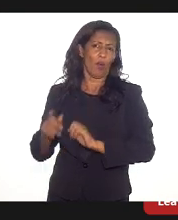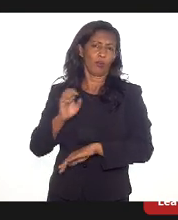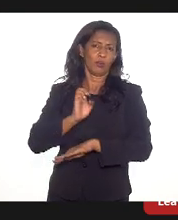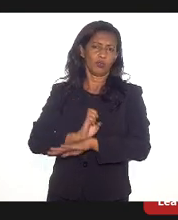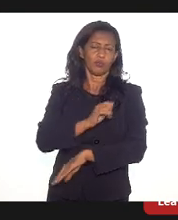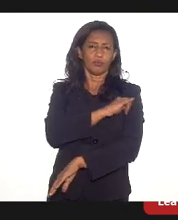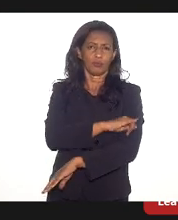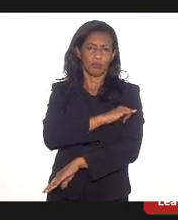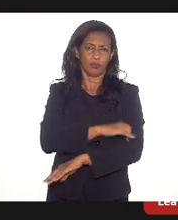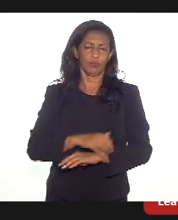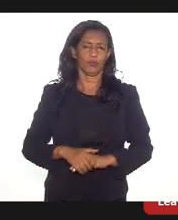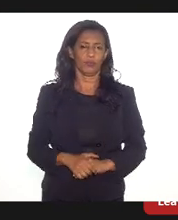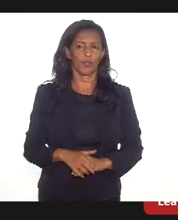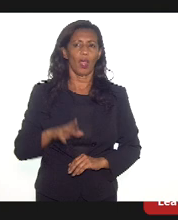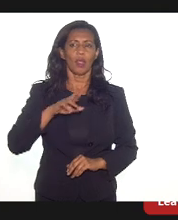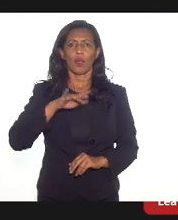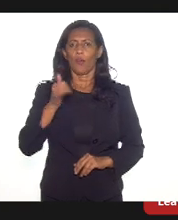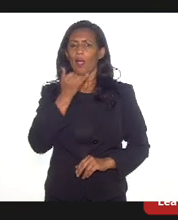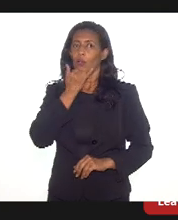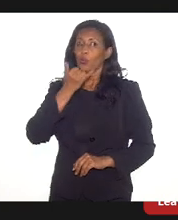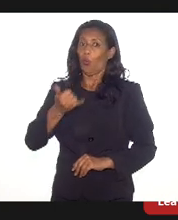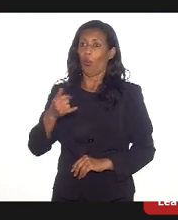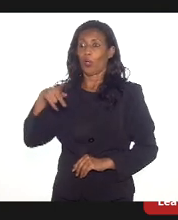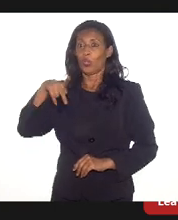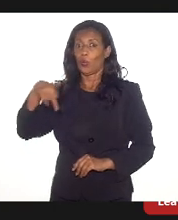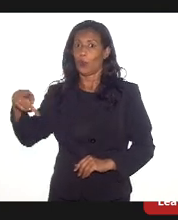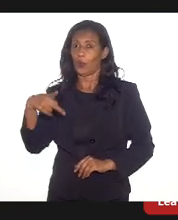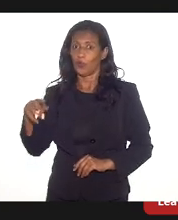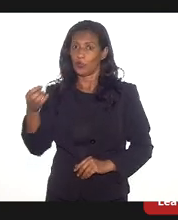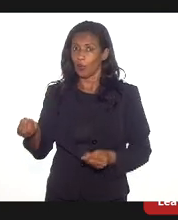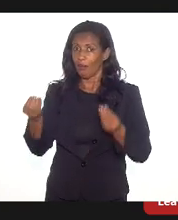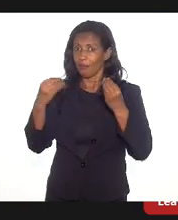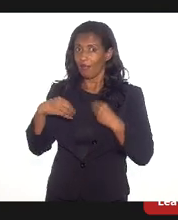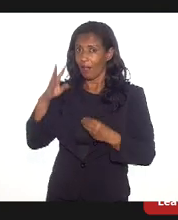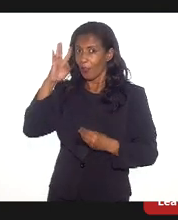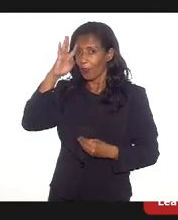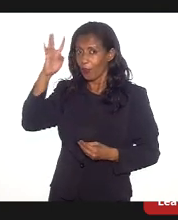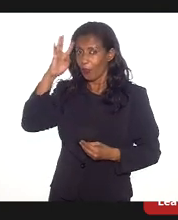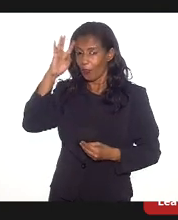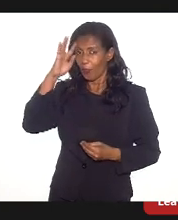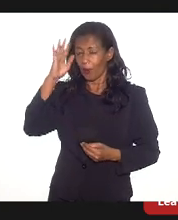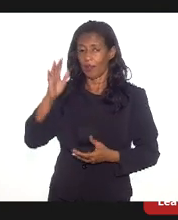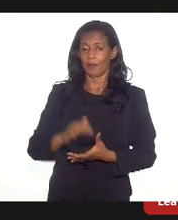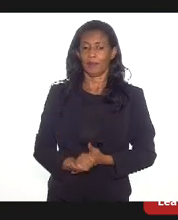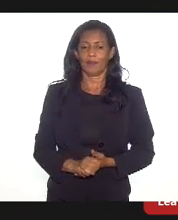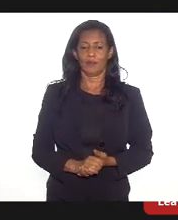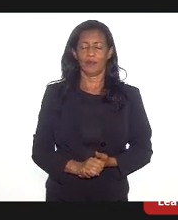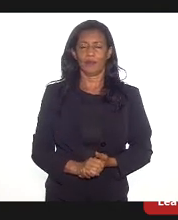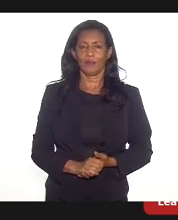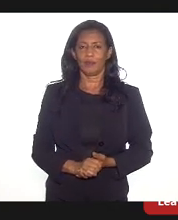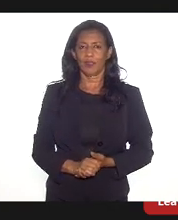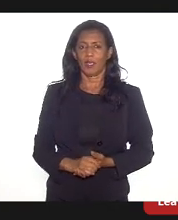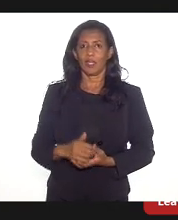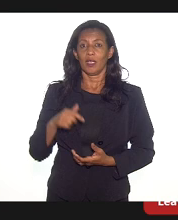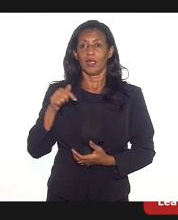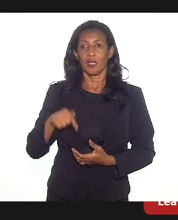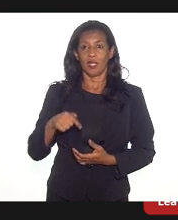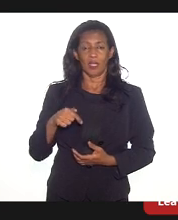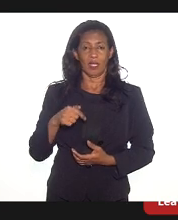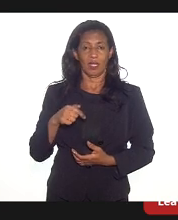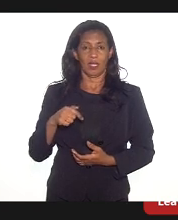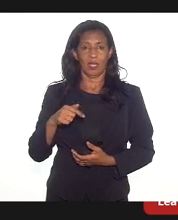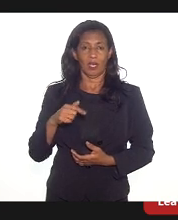é à toa que o Mauro Osório traz a reflexão de que as compras da saúde no Estado do Rio de Janeiro podem chegar a 15 bilhões de reais ao ano.